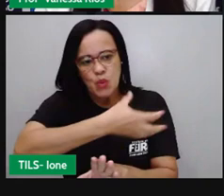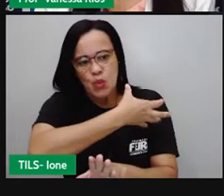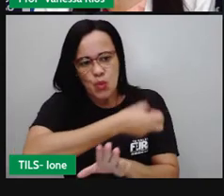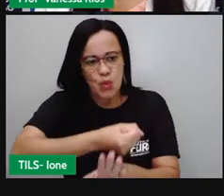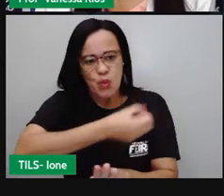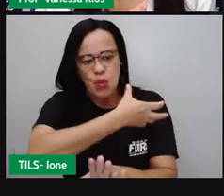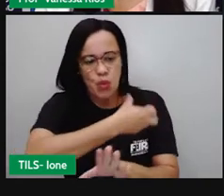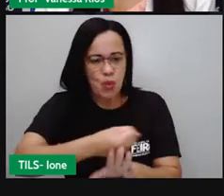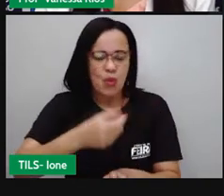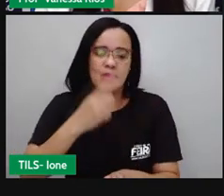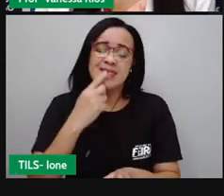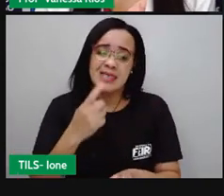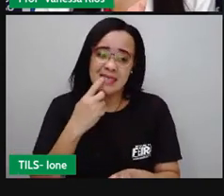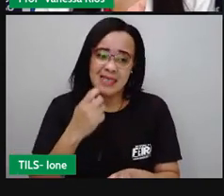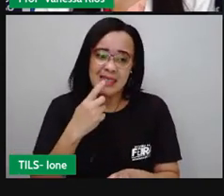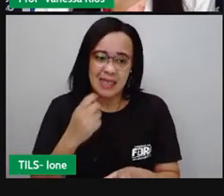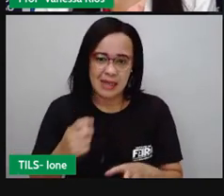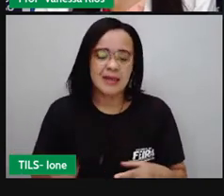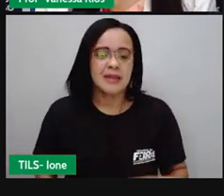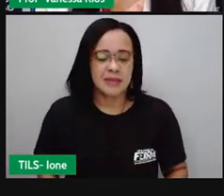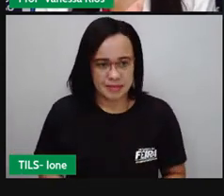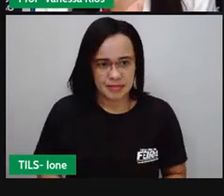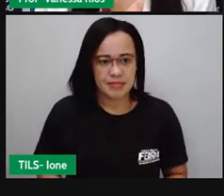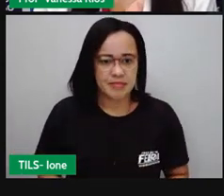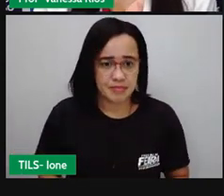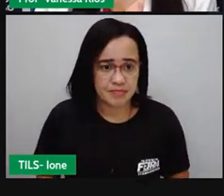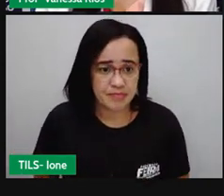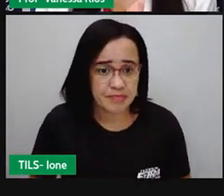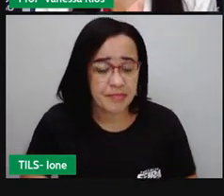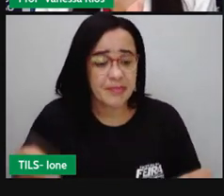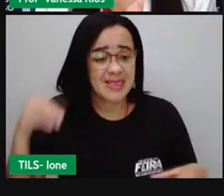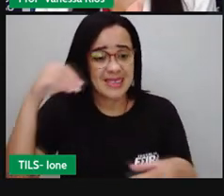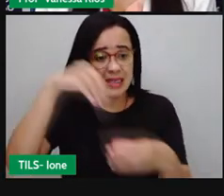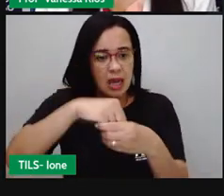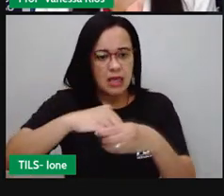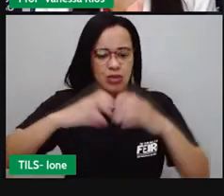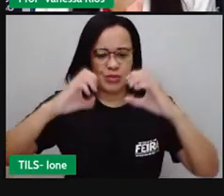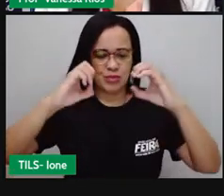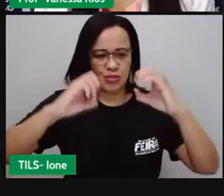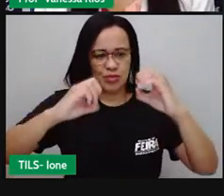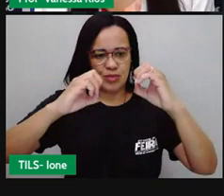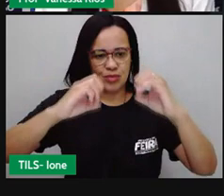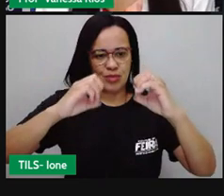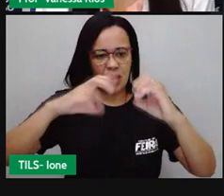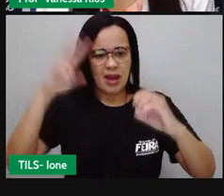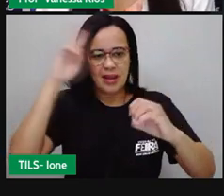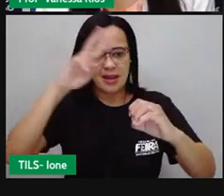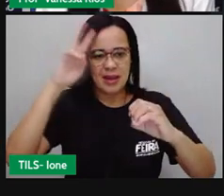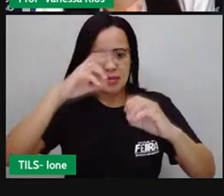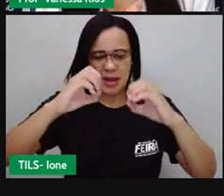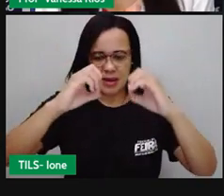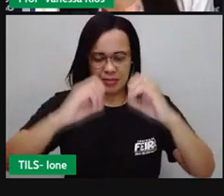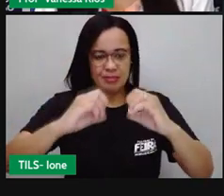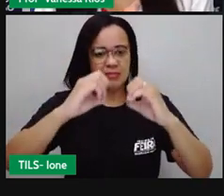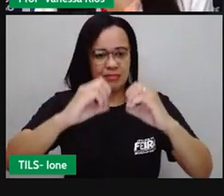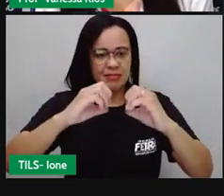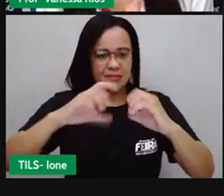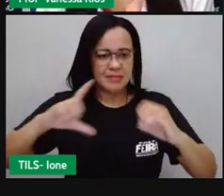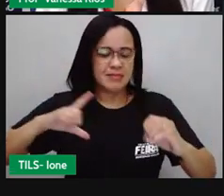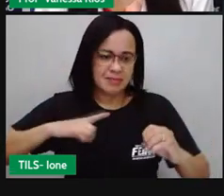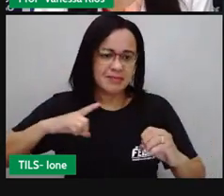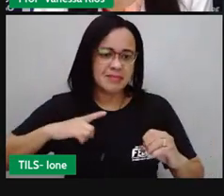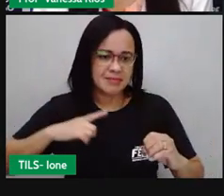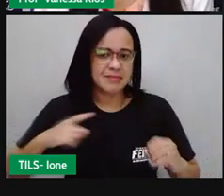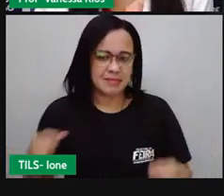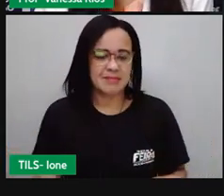precisamente nos néfrons, que aí são as partes minorzinhas, né? Que vão segurar aquilo que